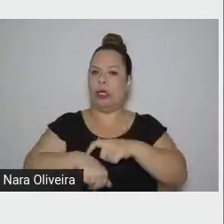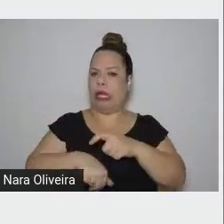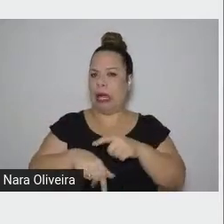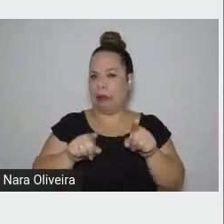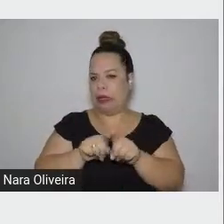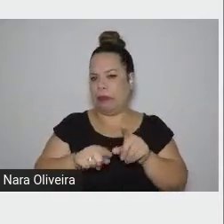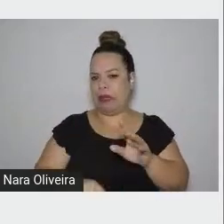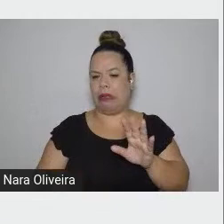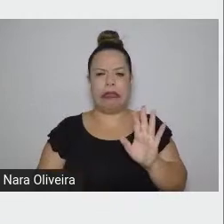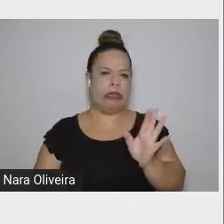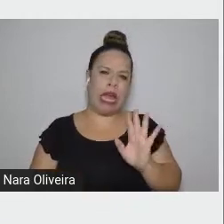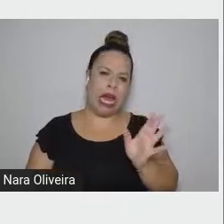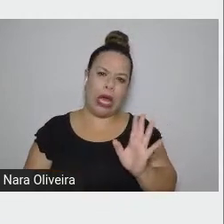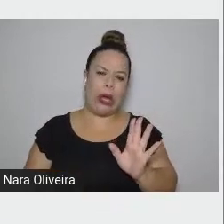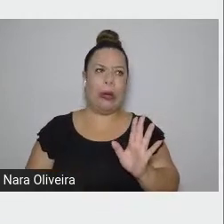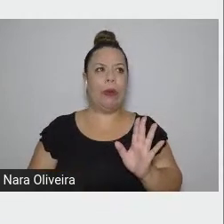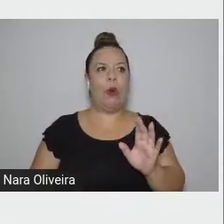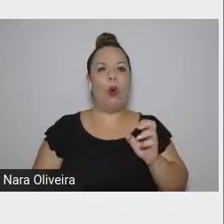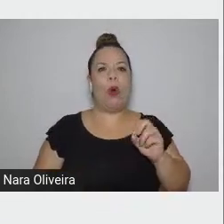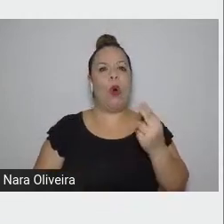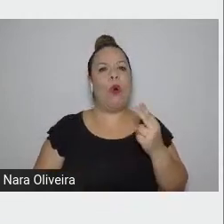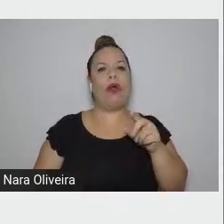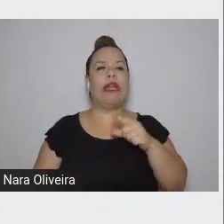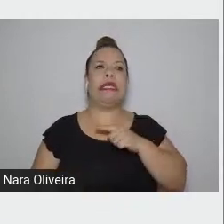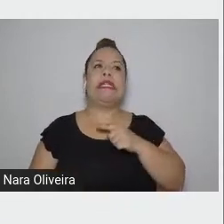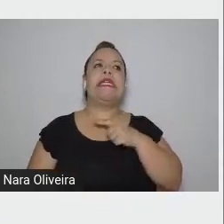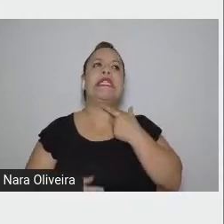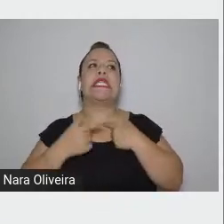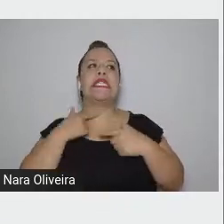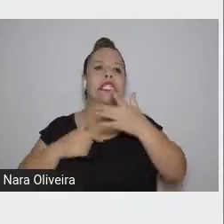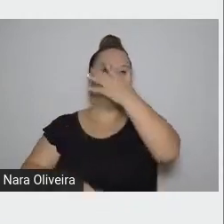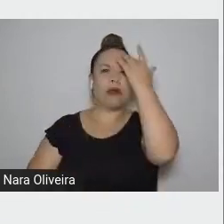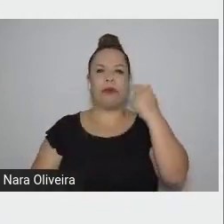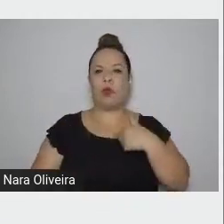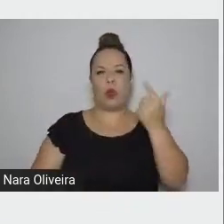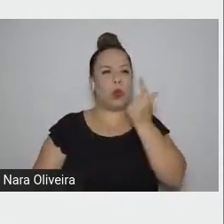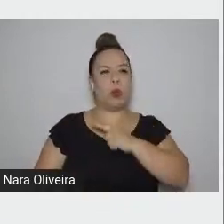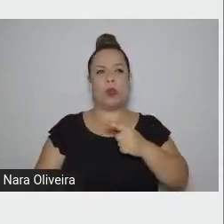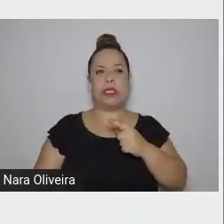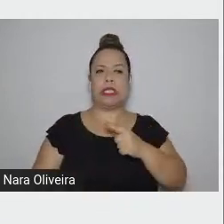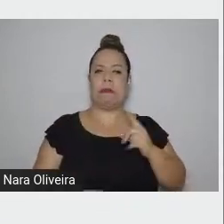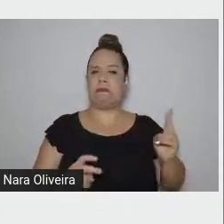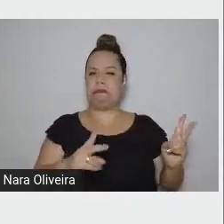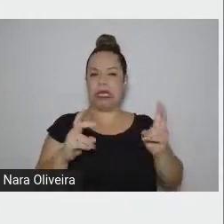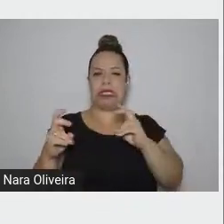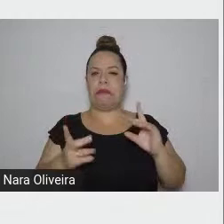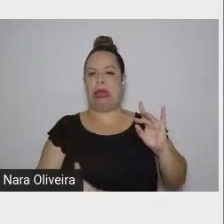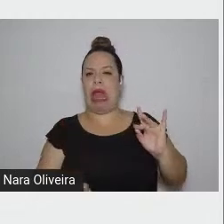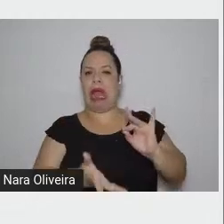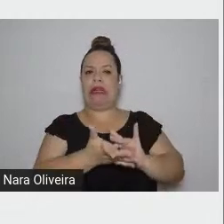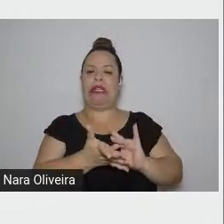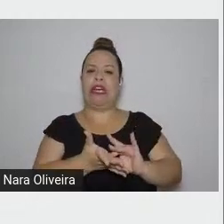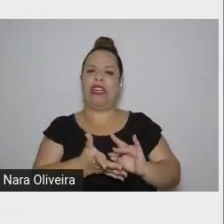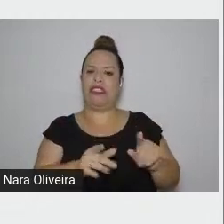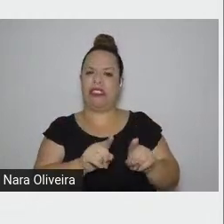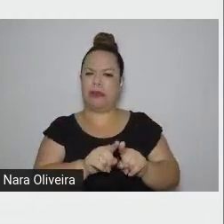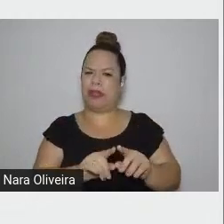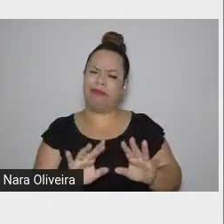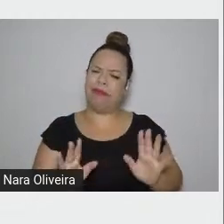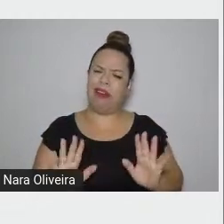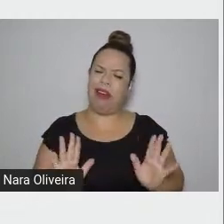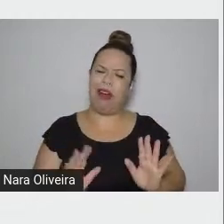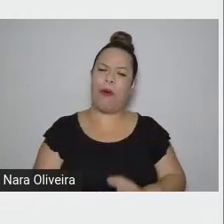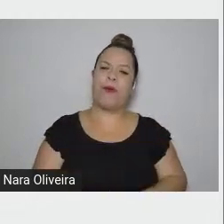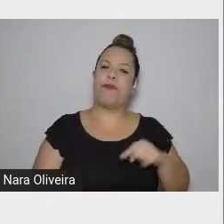com pretensões à objetividade, ao realismo, ou mesmo ao pitoresco. Ele